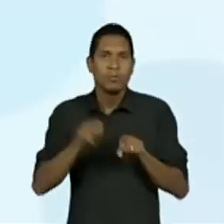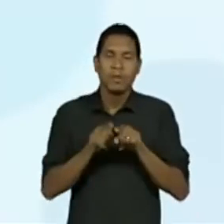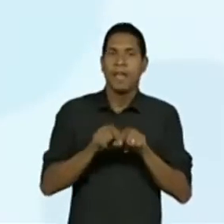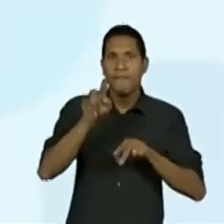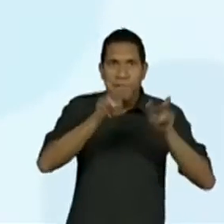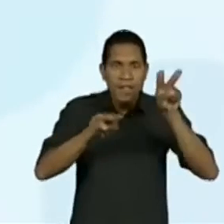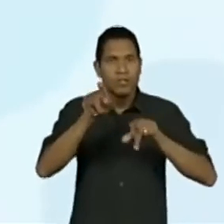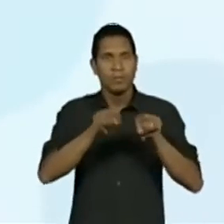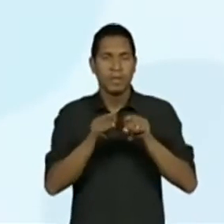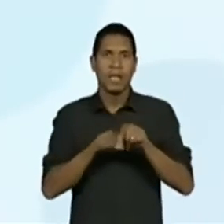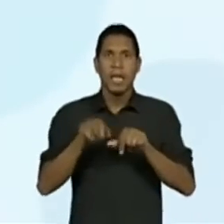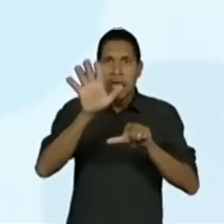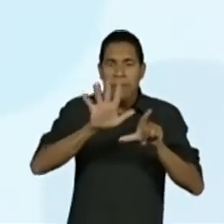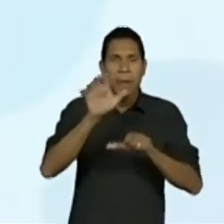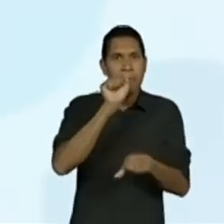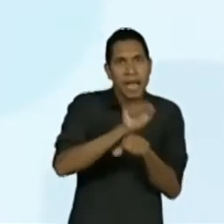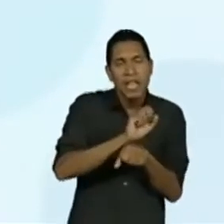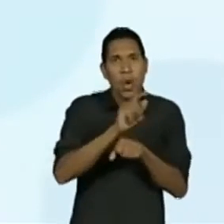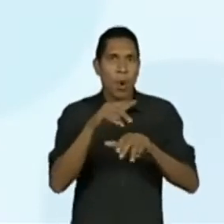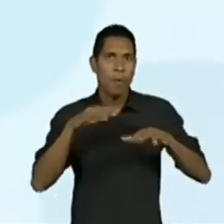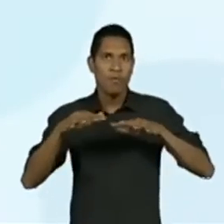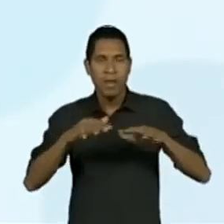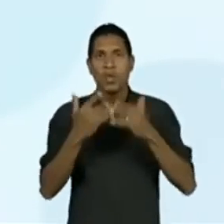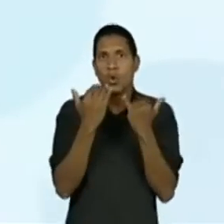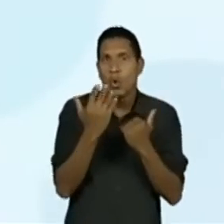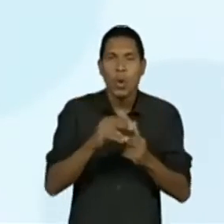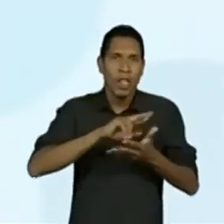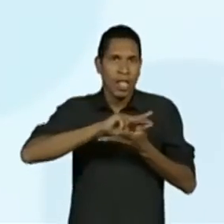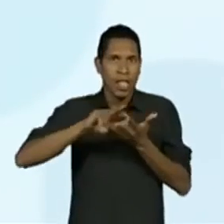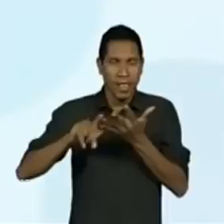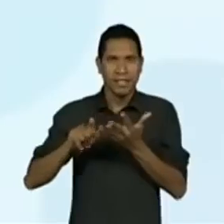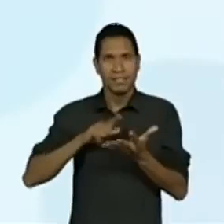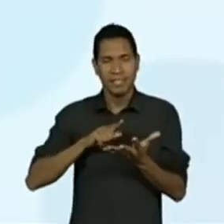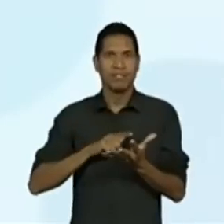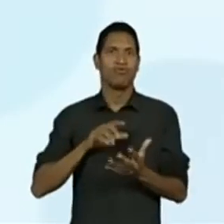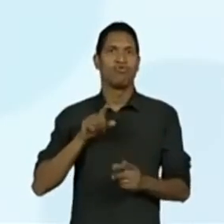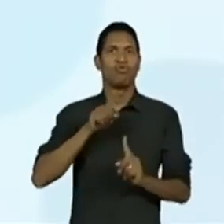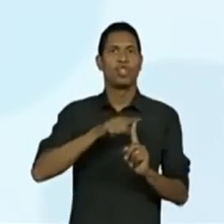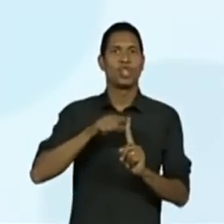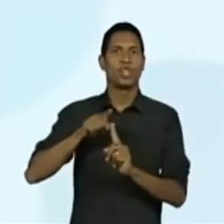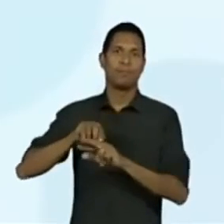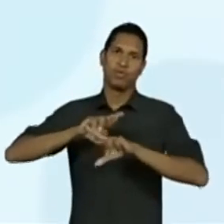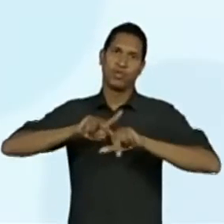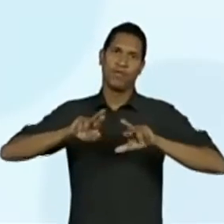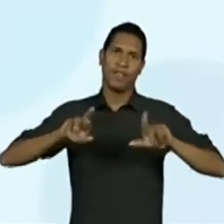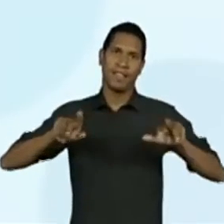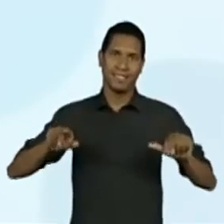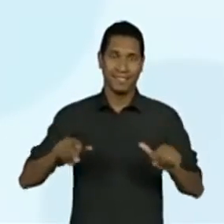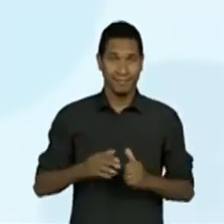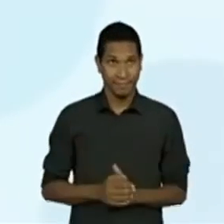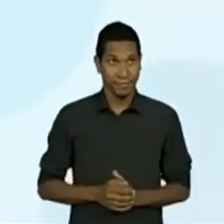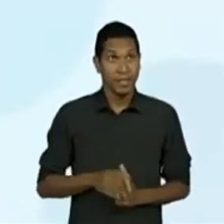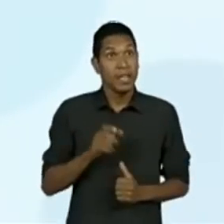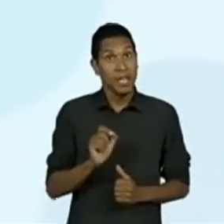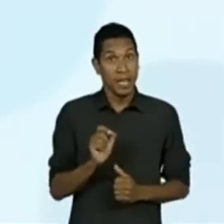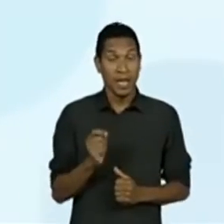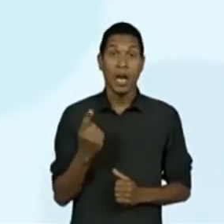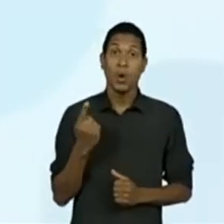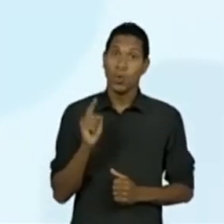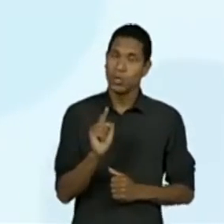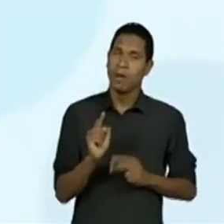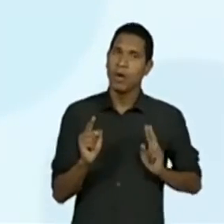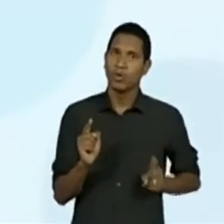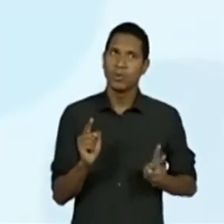e ou em movimento, cor, etc. Em diferentes mídias. E a última também, repetir,